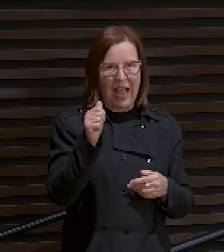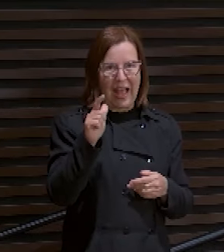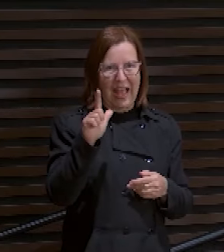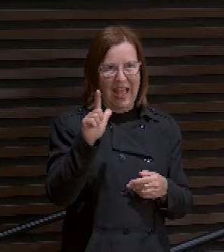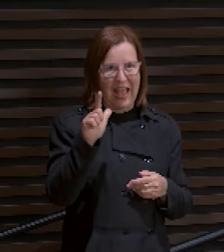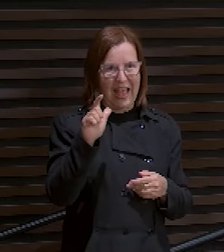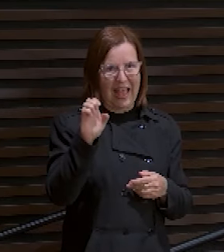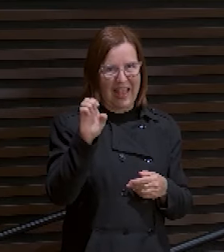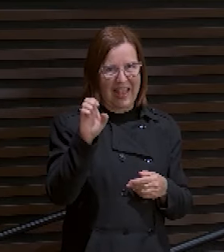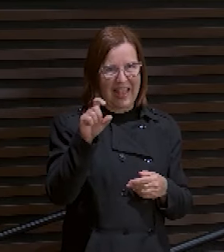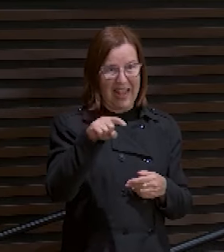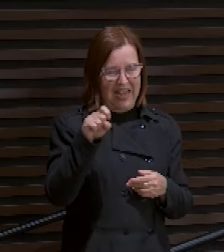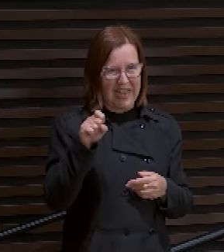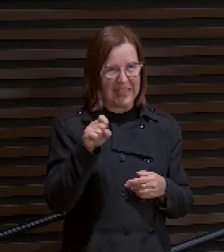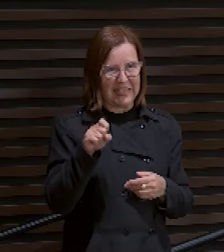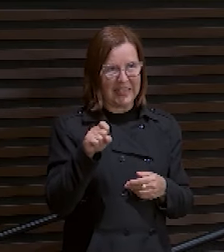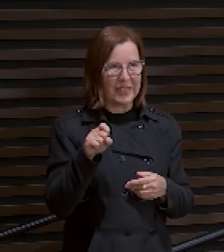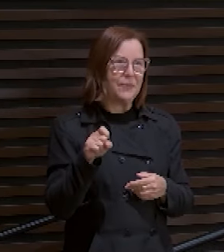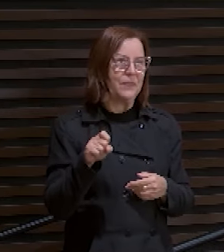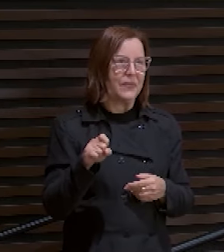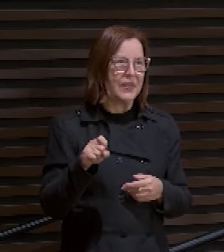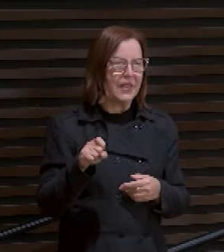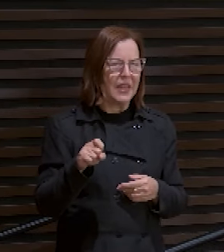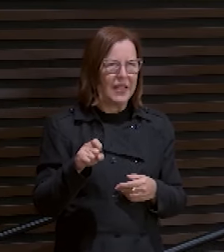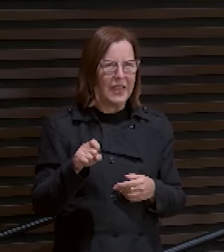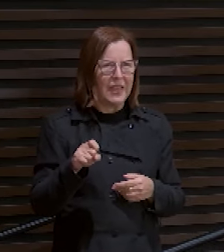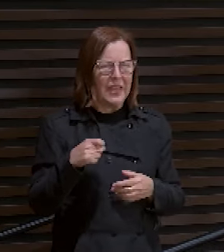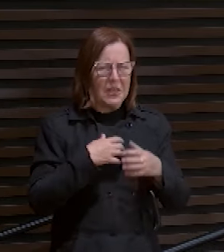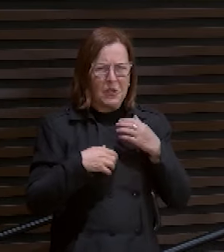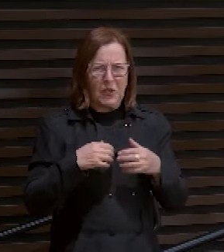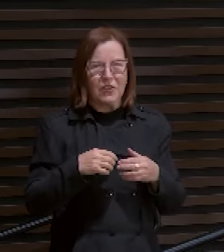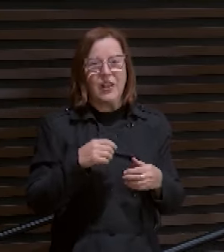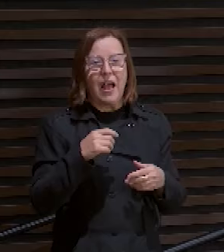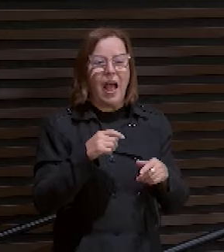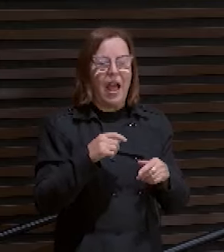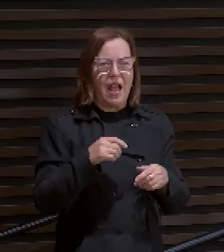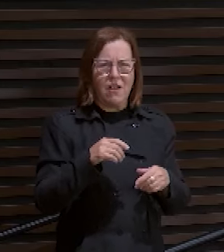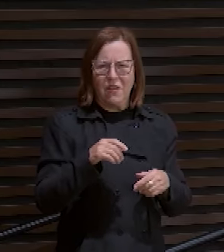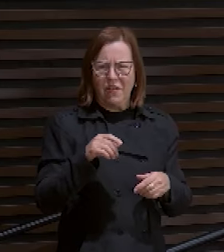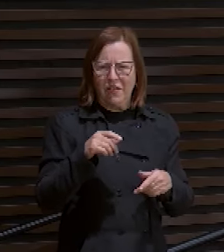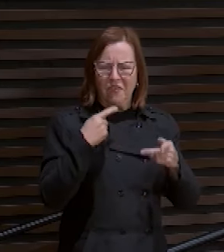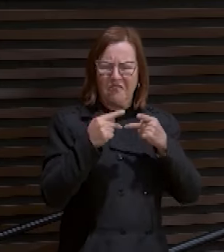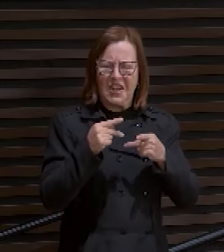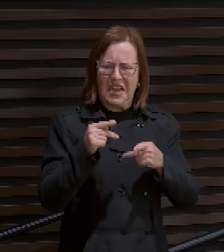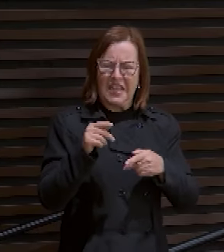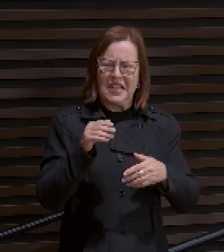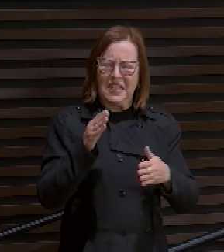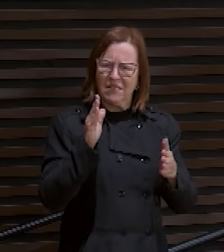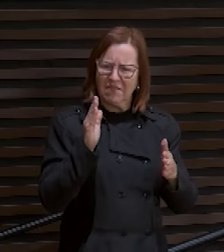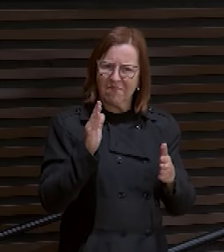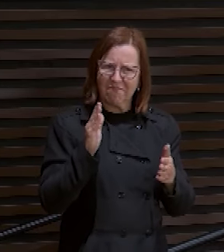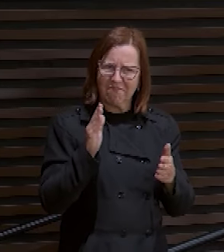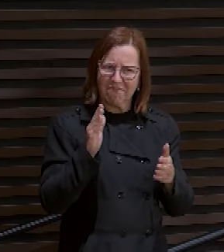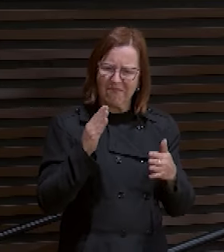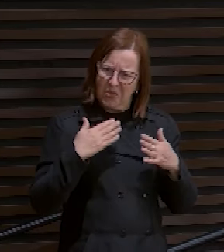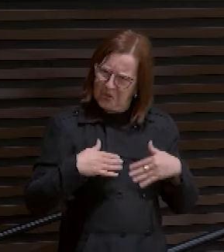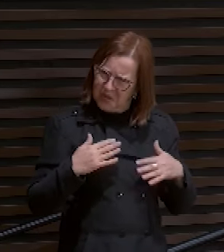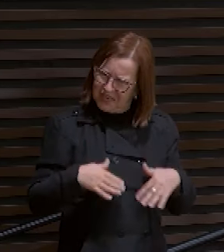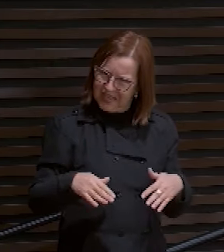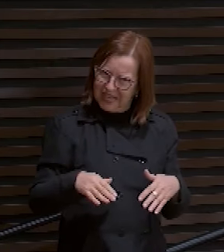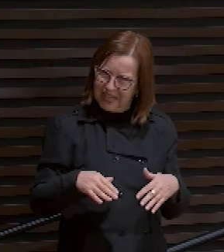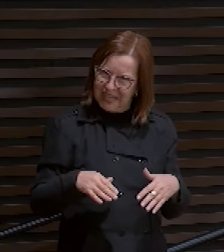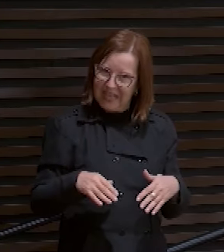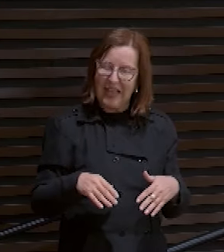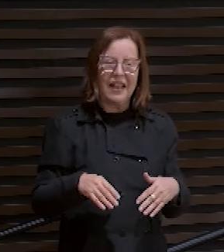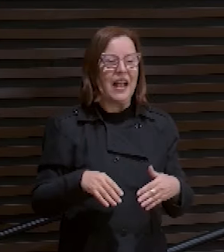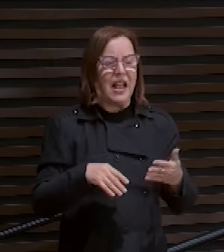quer... Rapaz, quieta. Pega um texto da Palavra de Deus e rumina. Mastiga. Mastiga.